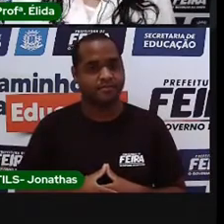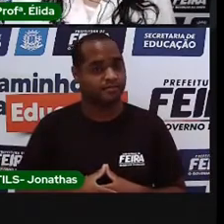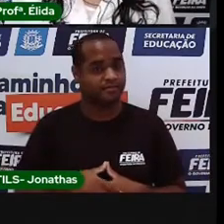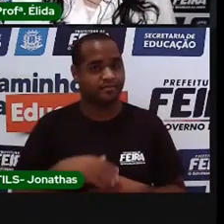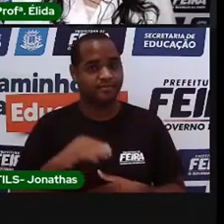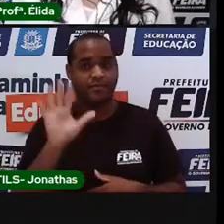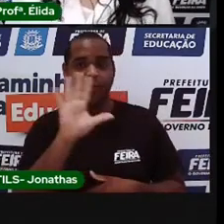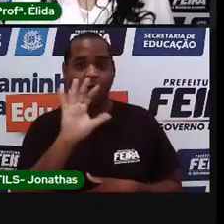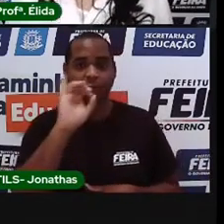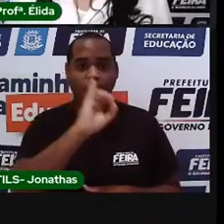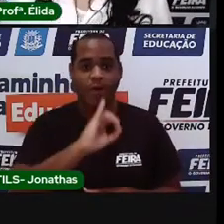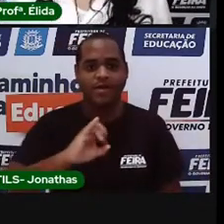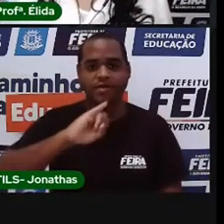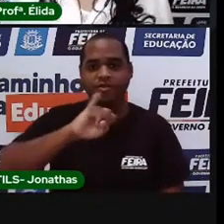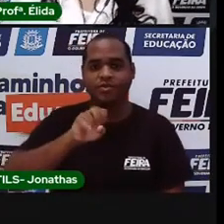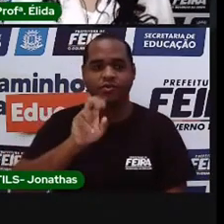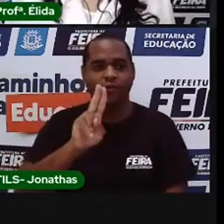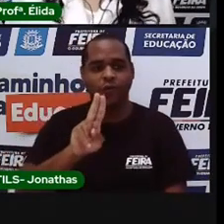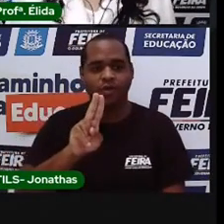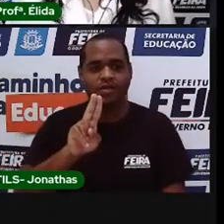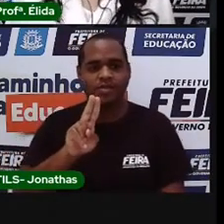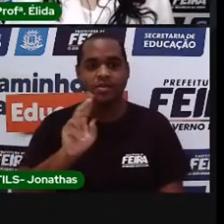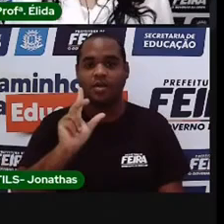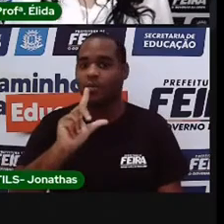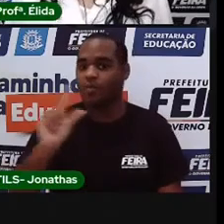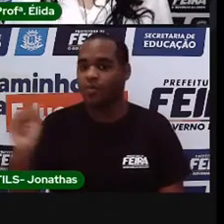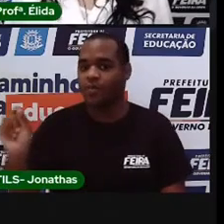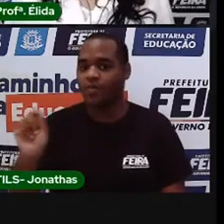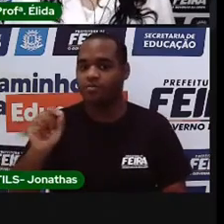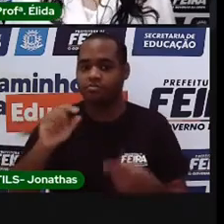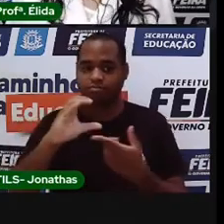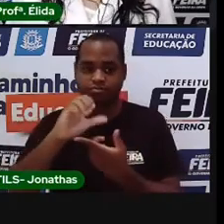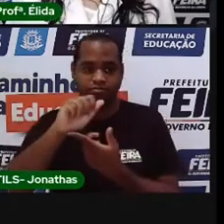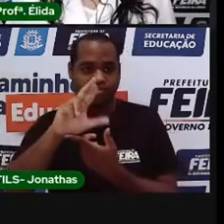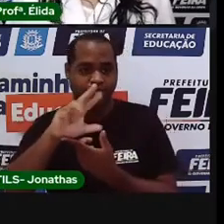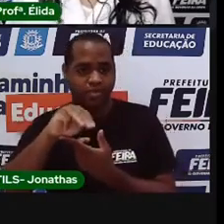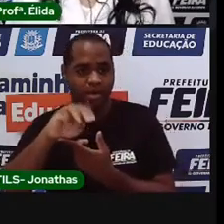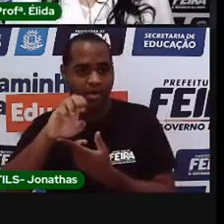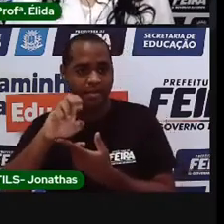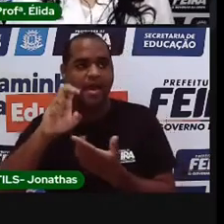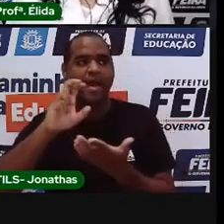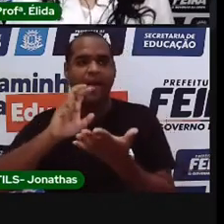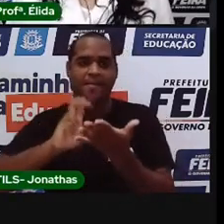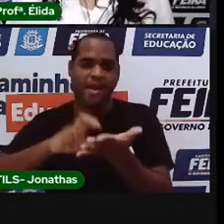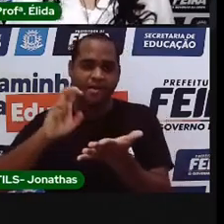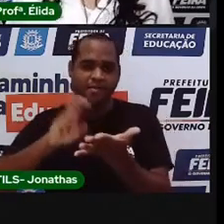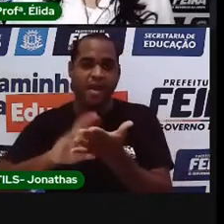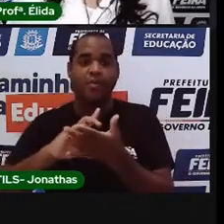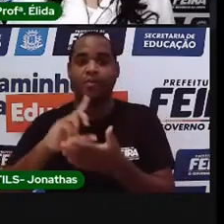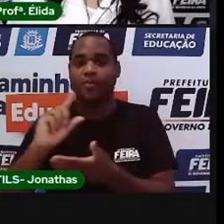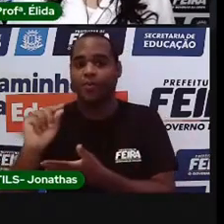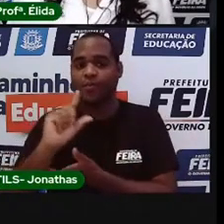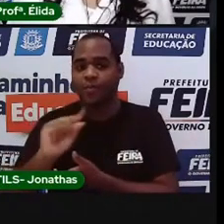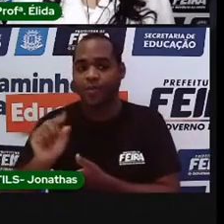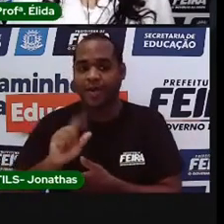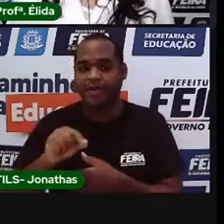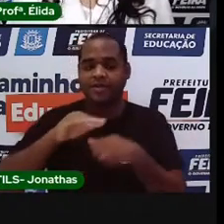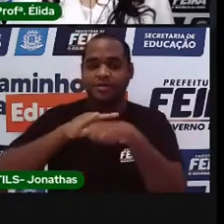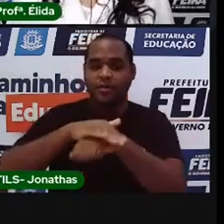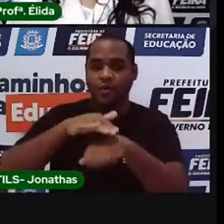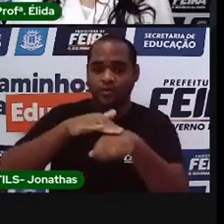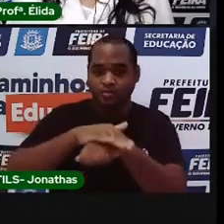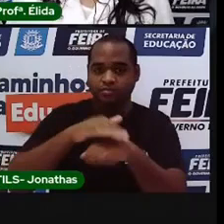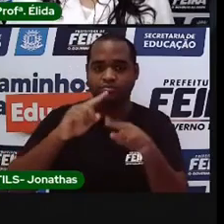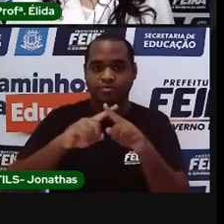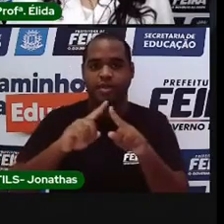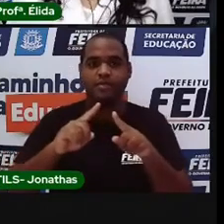Oi, Ju. Saí com a carne de manhã e chegaremos à noite. Resolvemos comprar os